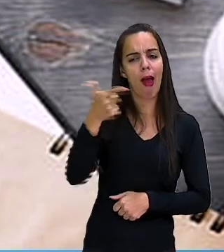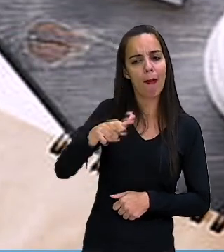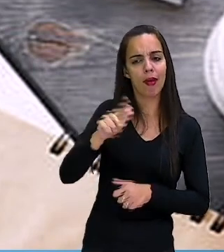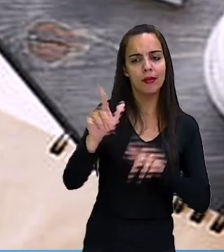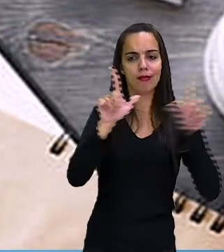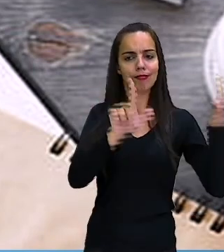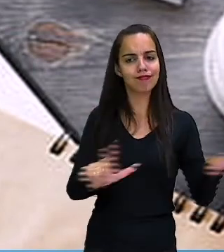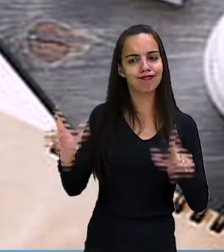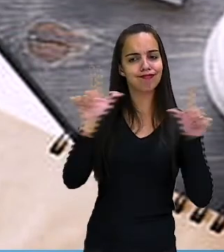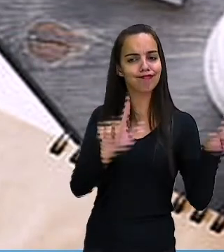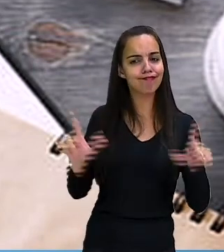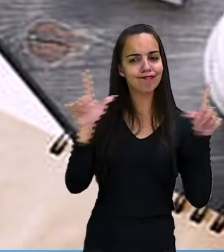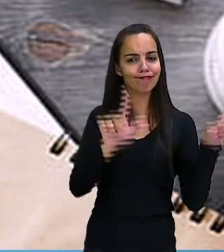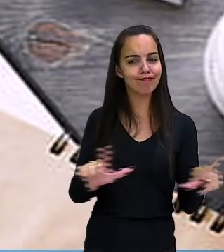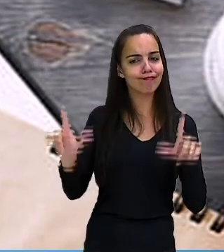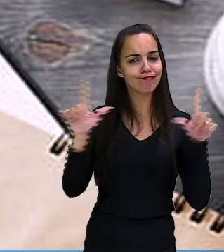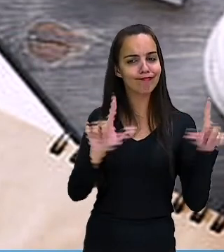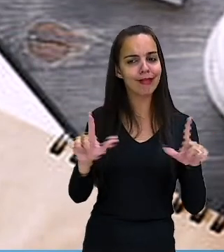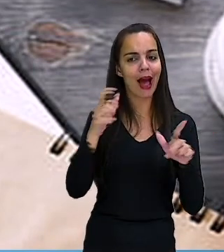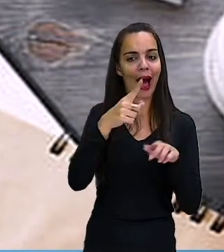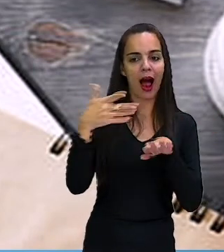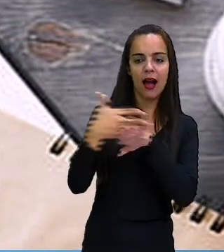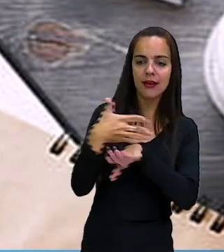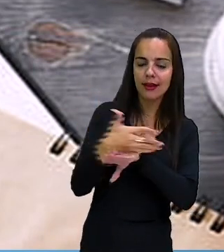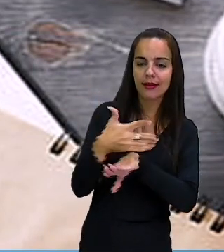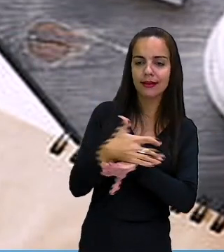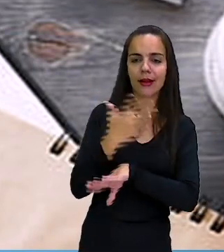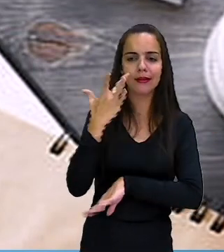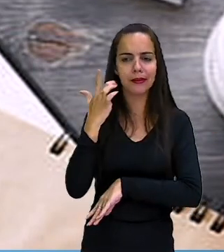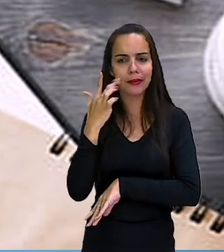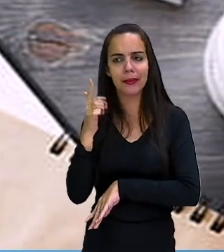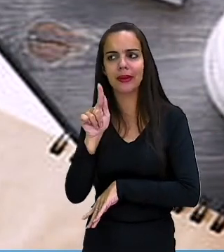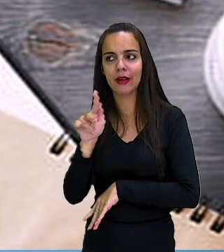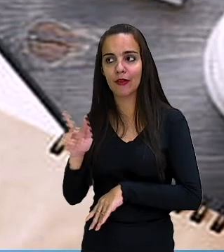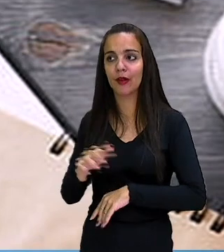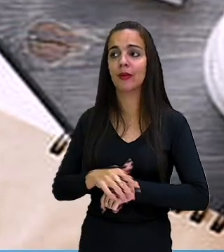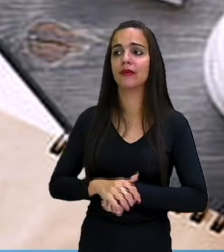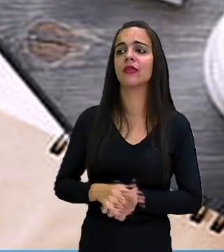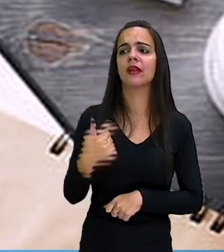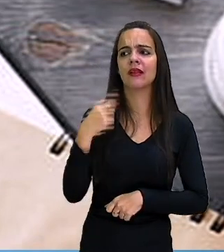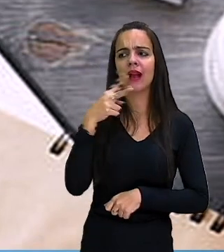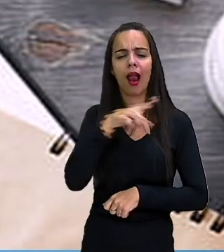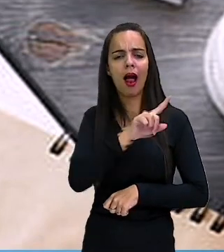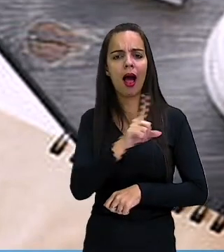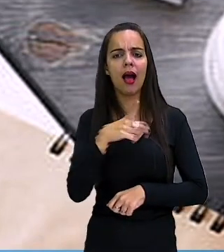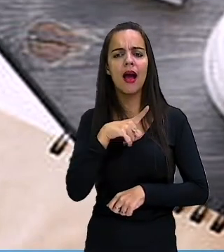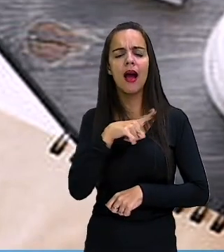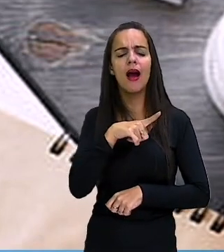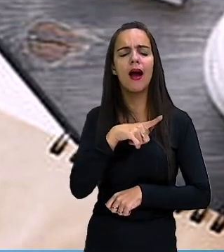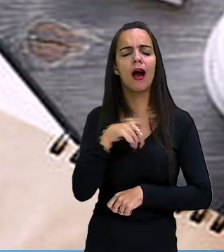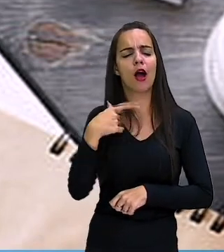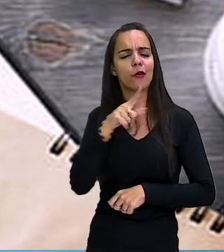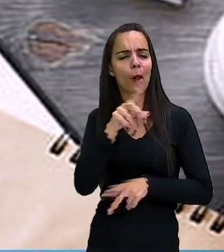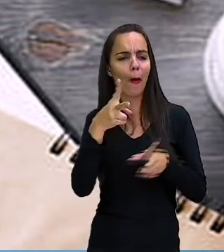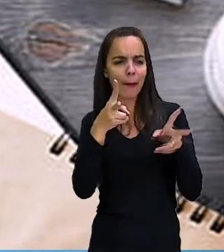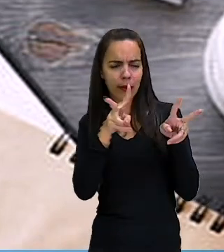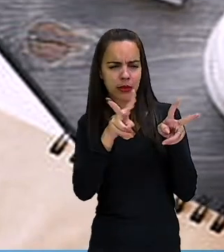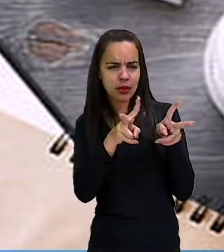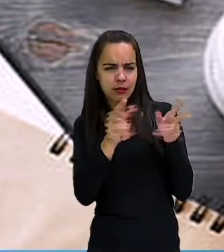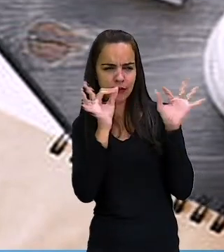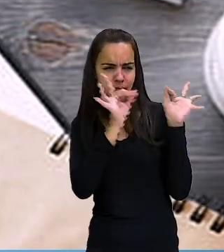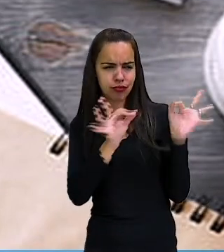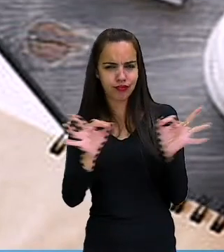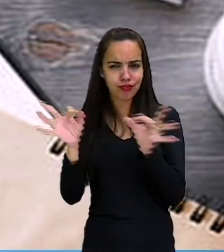nossas atividades na plataforma. Observe quantas vezes você pode colocar o poderia ou